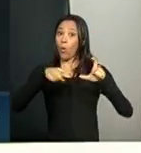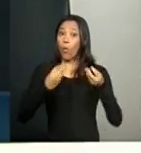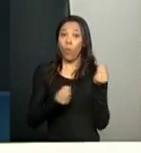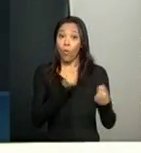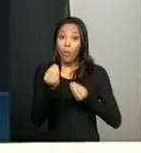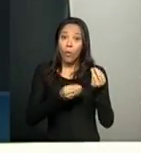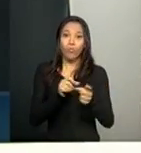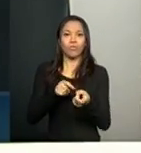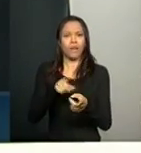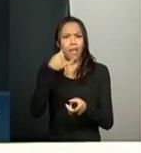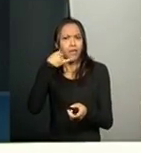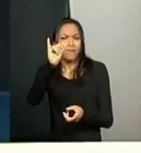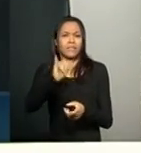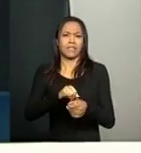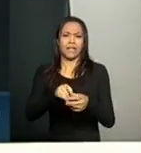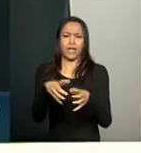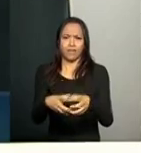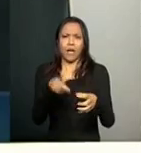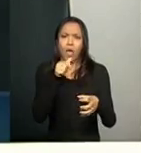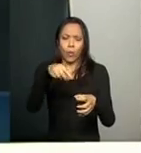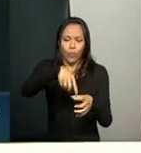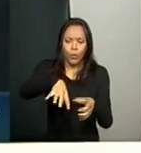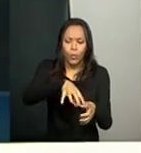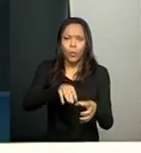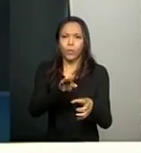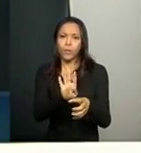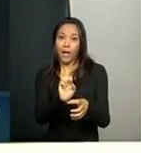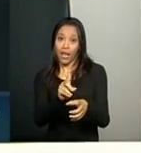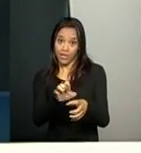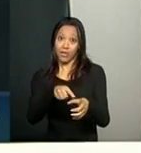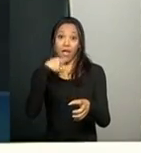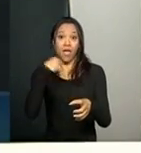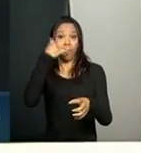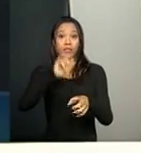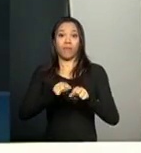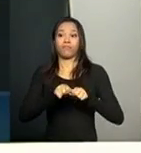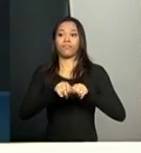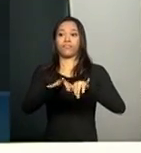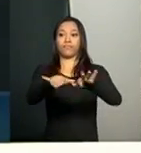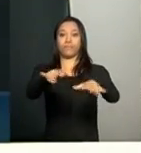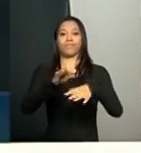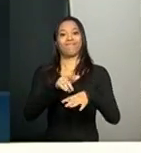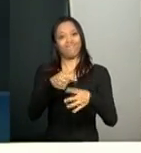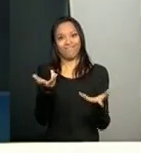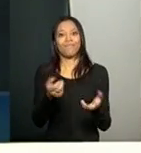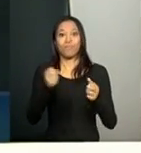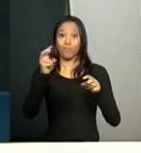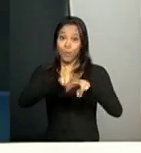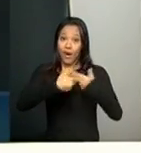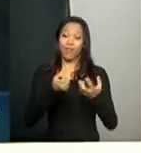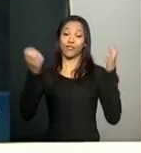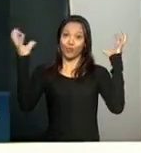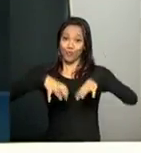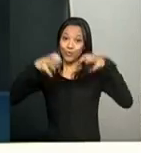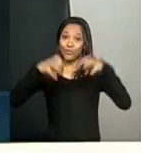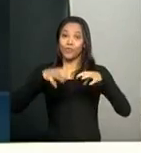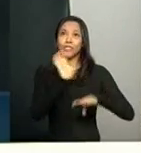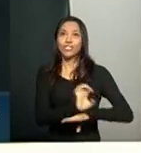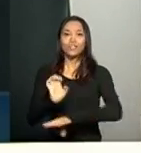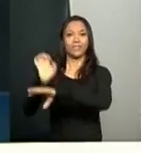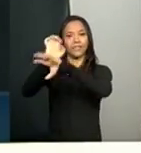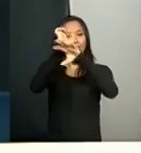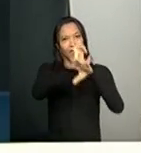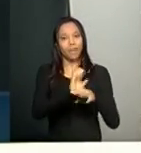eliminar os criadouros do mosquito, evitando assim a transmissão do vírus. Ainda mais, Malu, nessa época de chuva em vários estados que